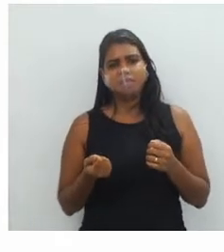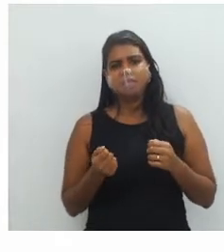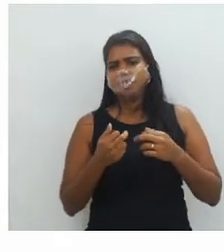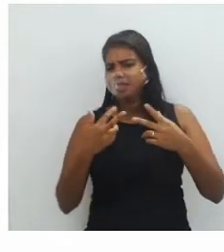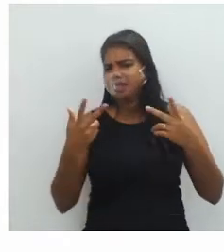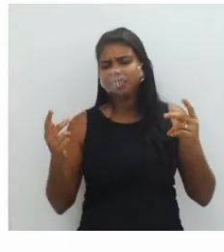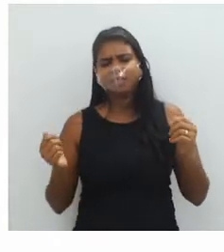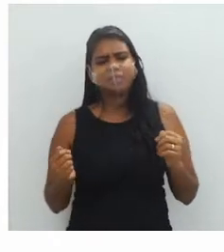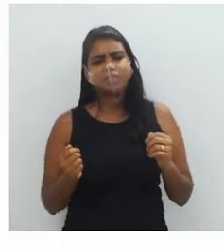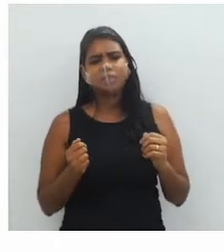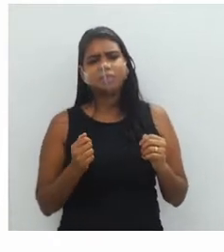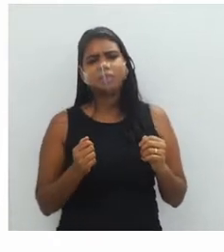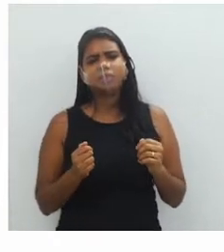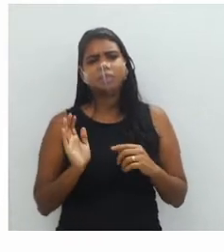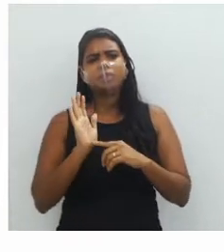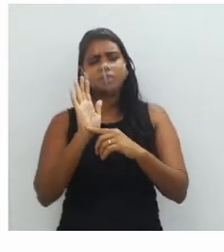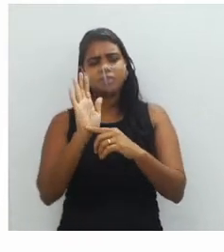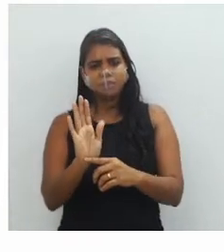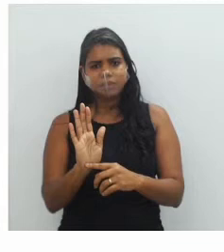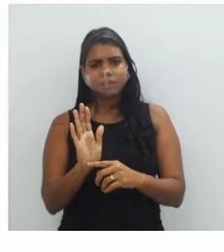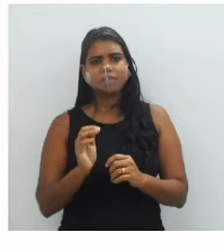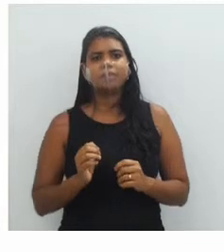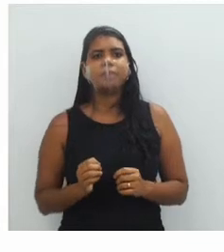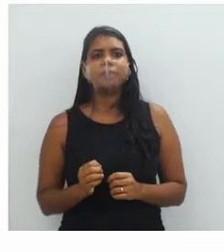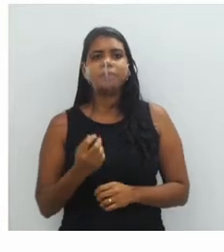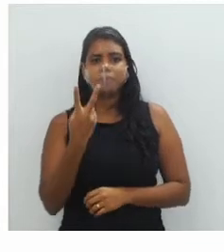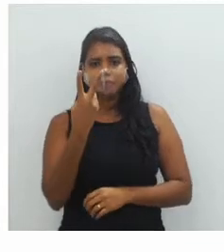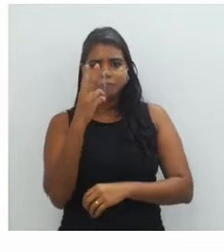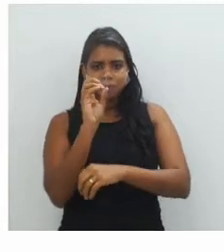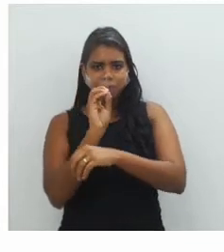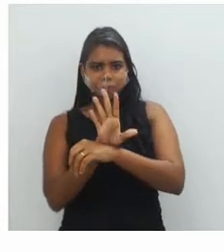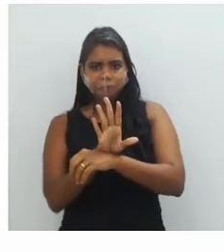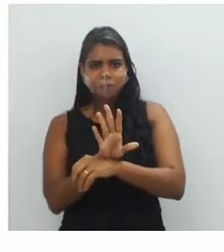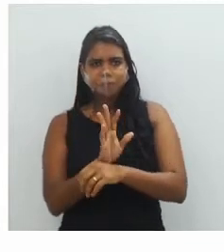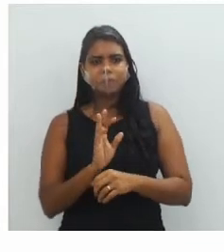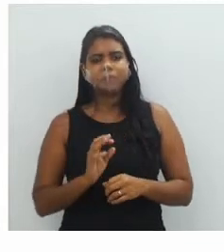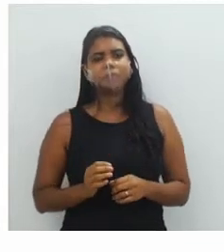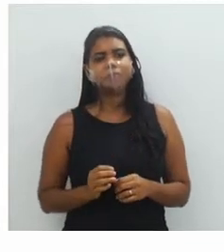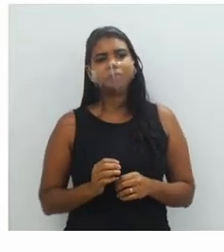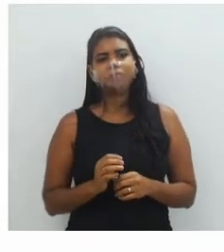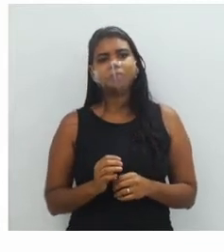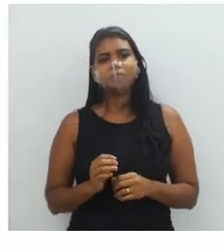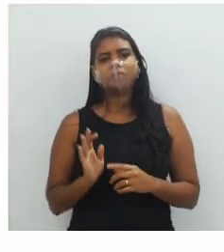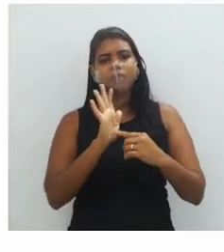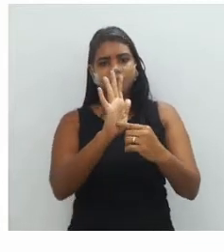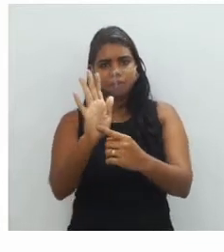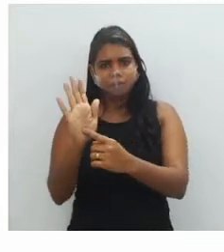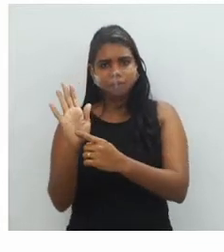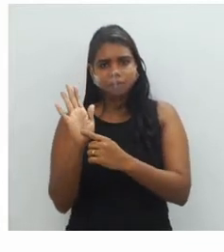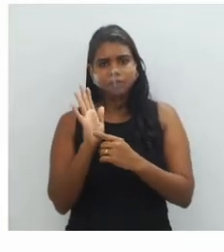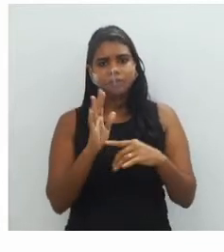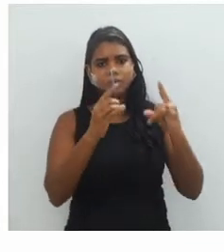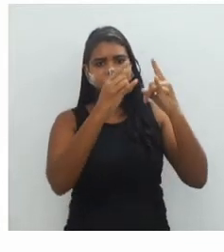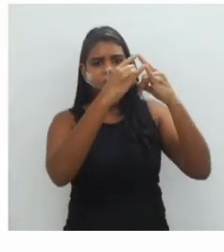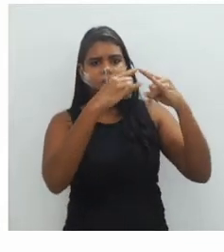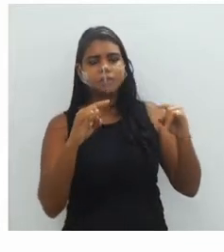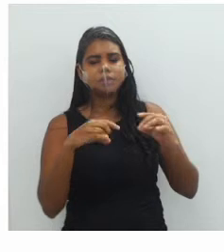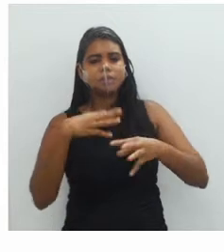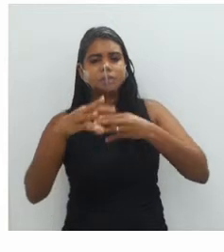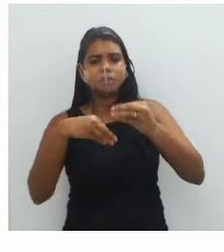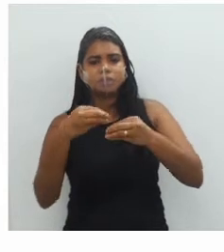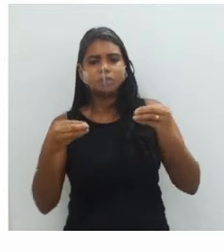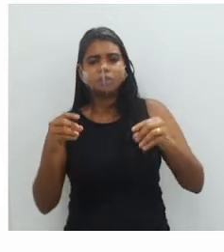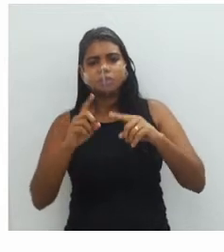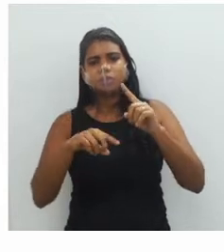outros. Então, trouxe para vocês aqui, gente, duas fotos de uma exposição da Adriana Varejão, onde ela mistura